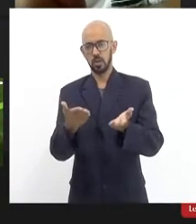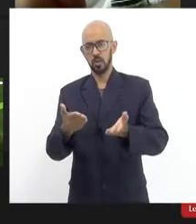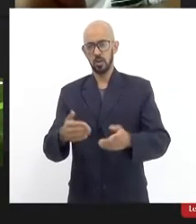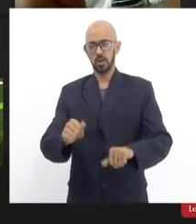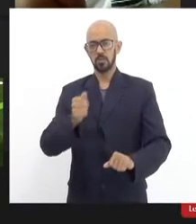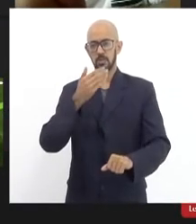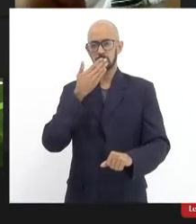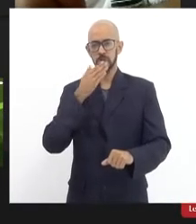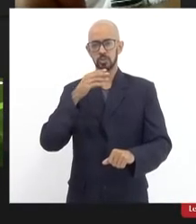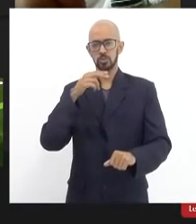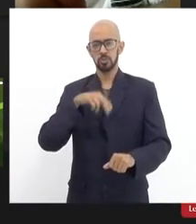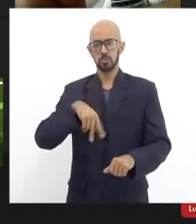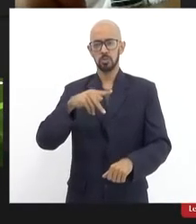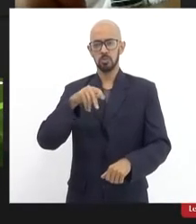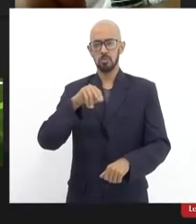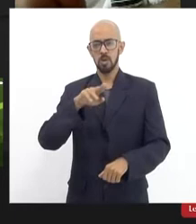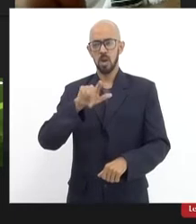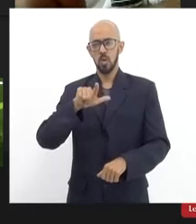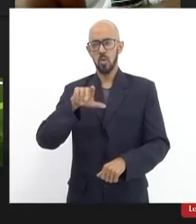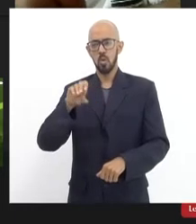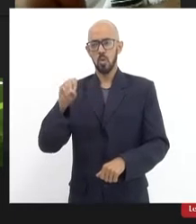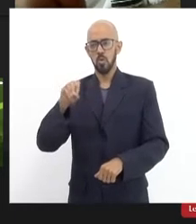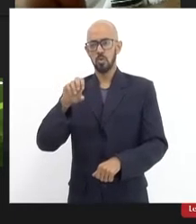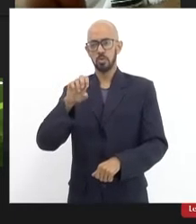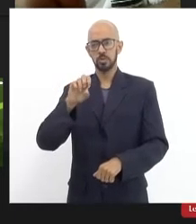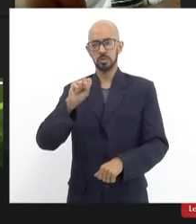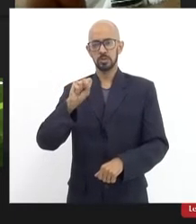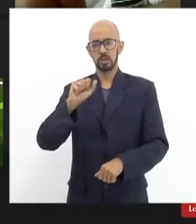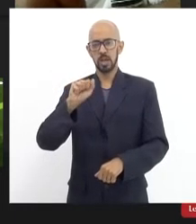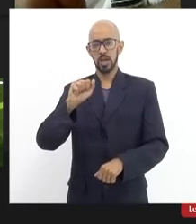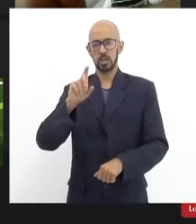o nosso Paulo Saad, presidente da Mast.